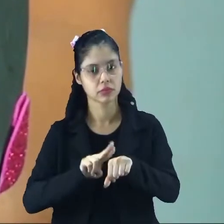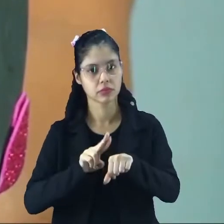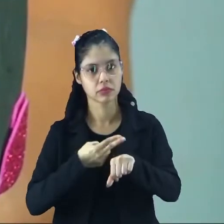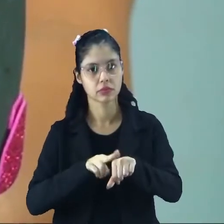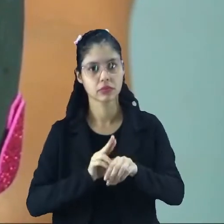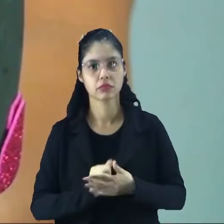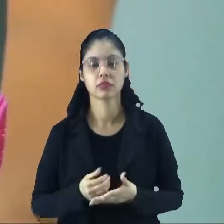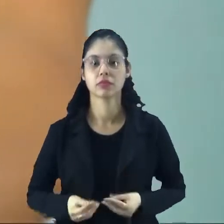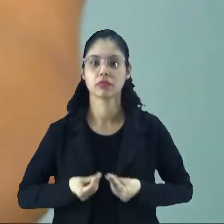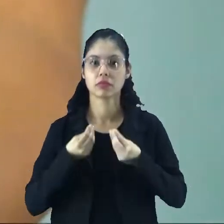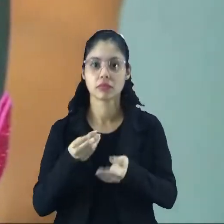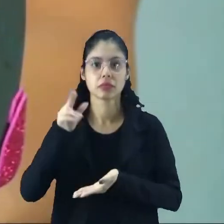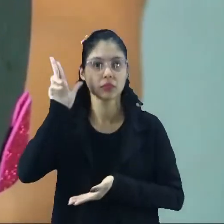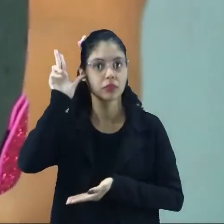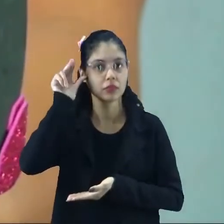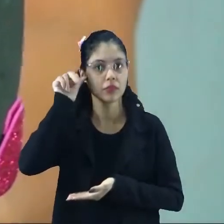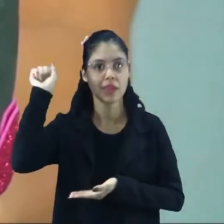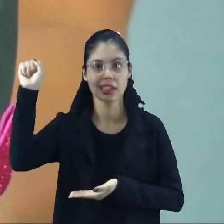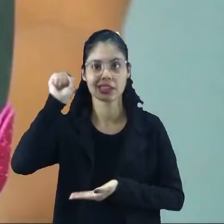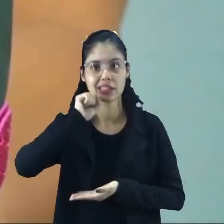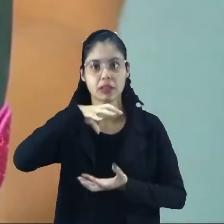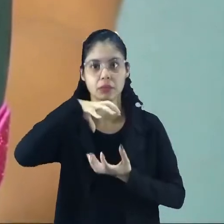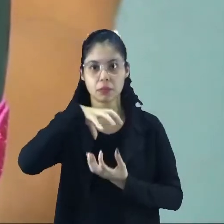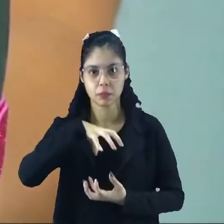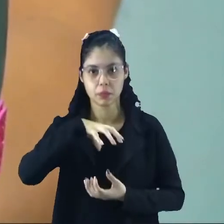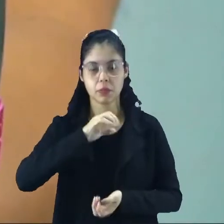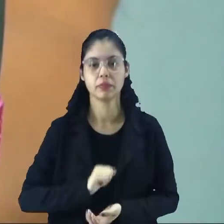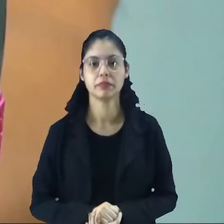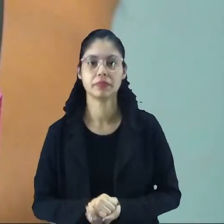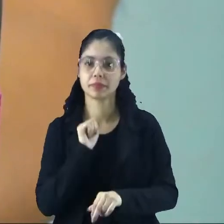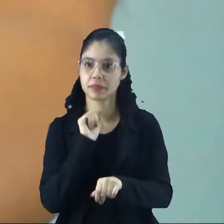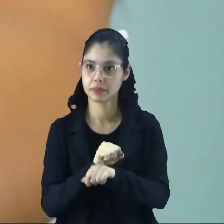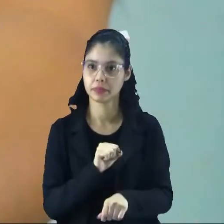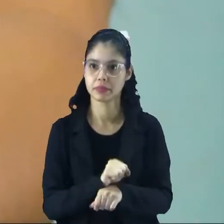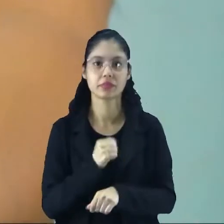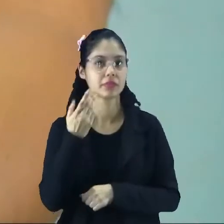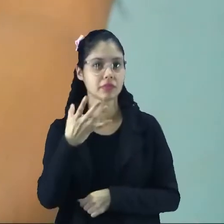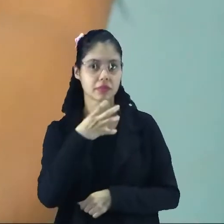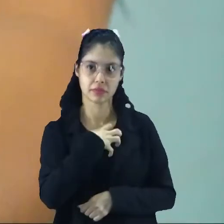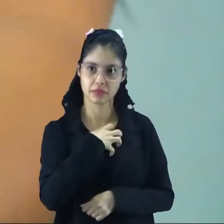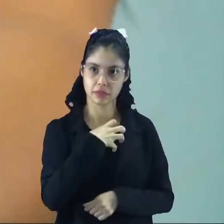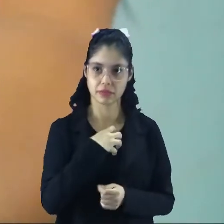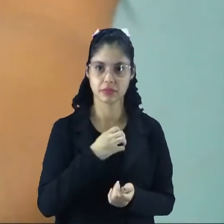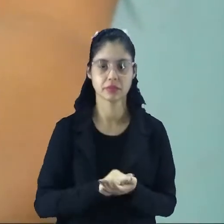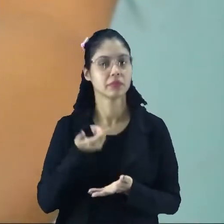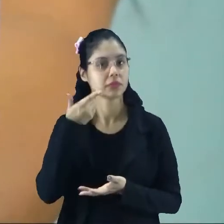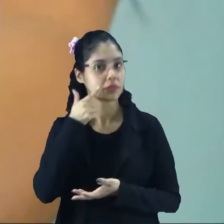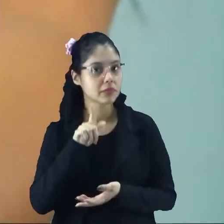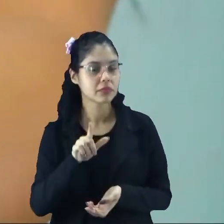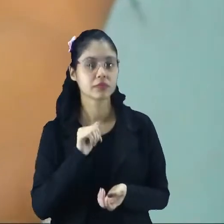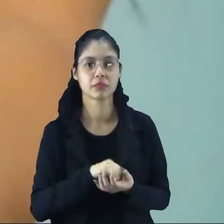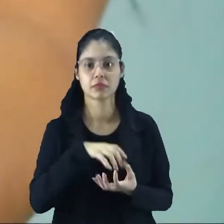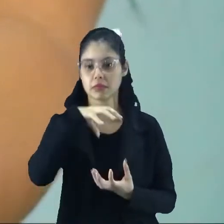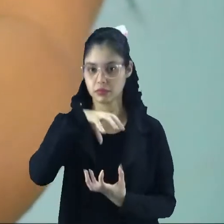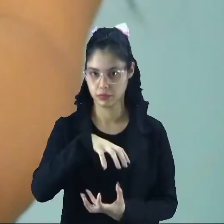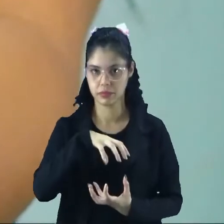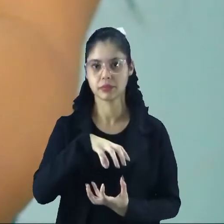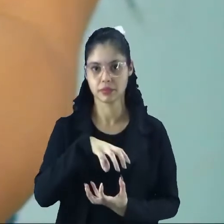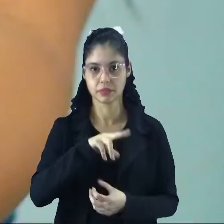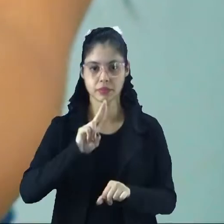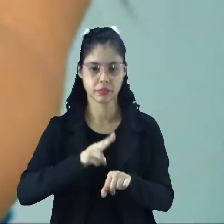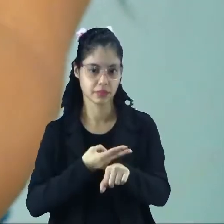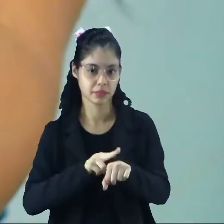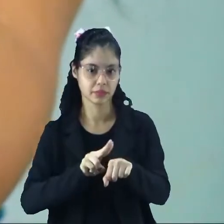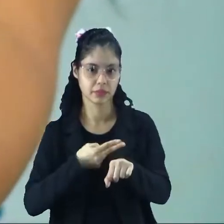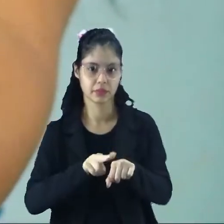crianças na Páscoa. Então, as crianças já ficam esperando por esse momento em ganhar o ovo de